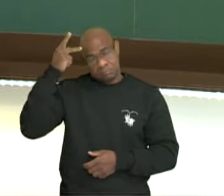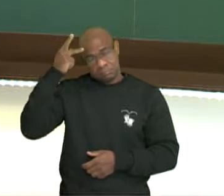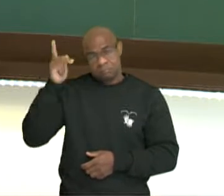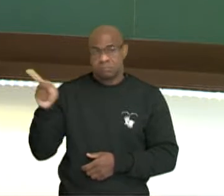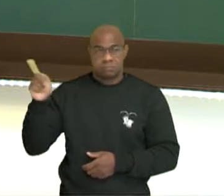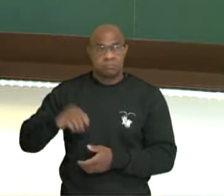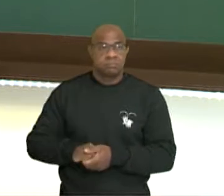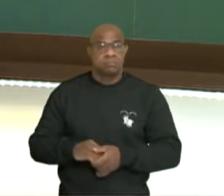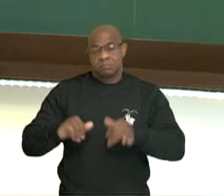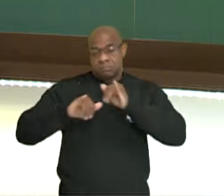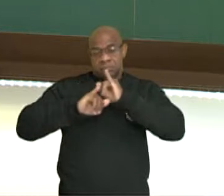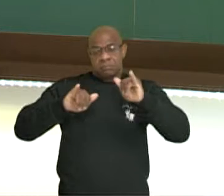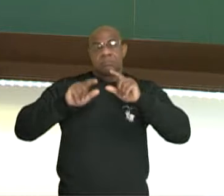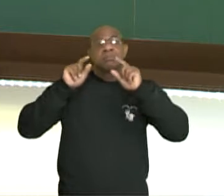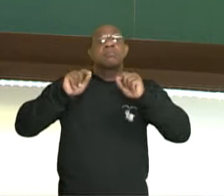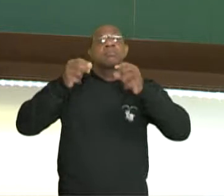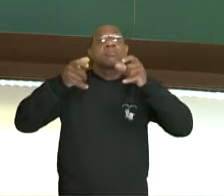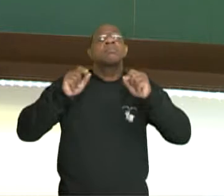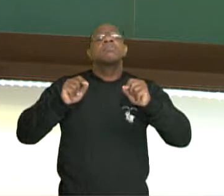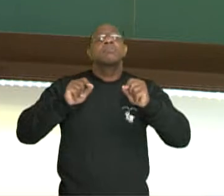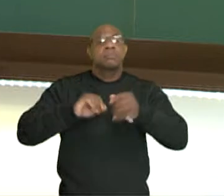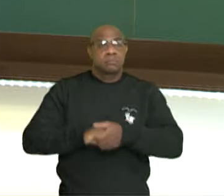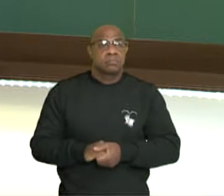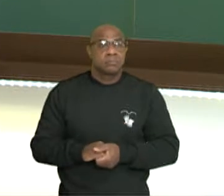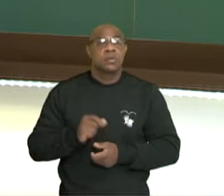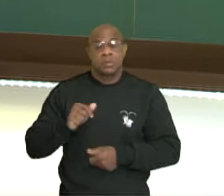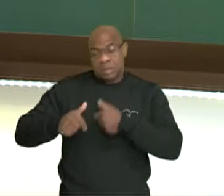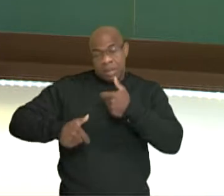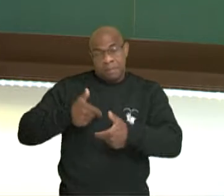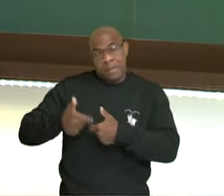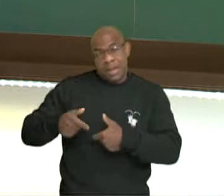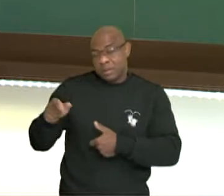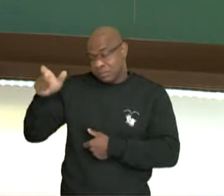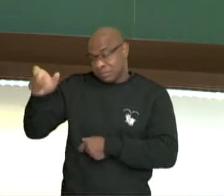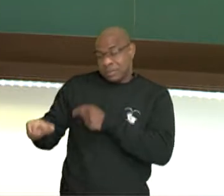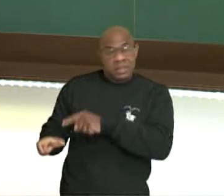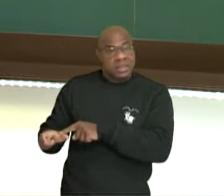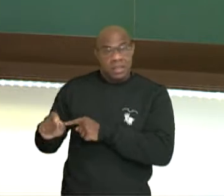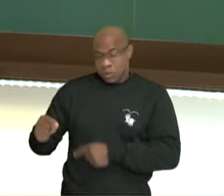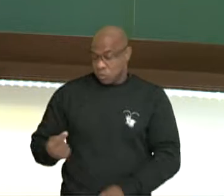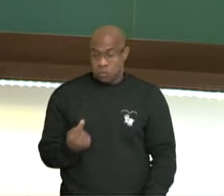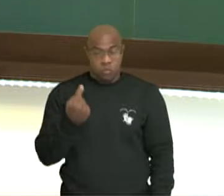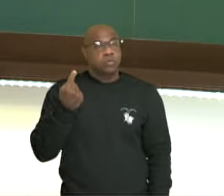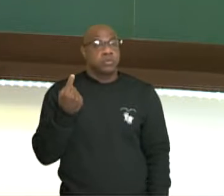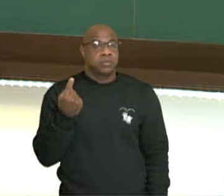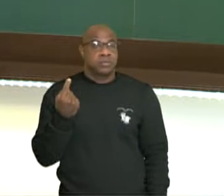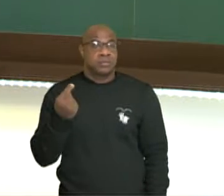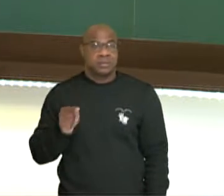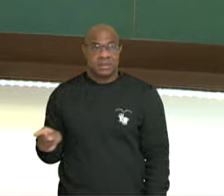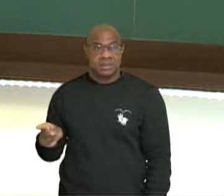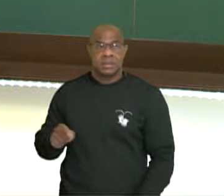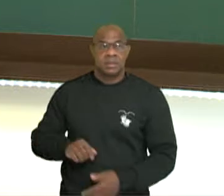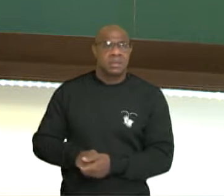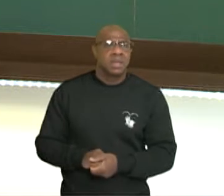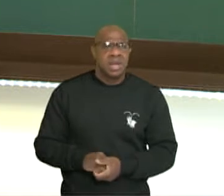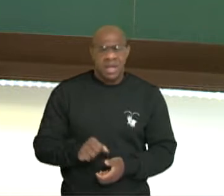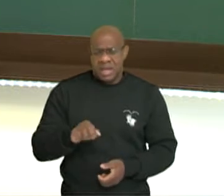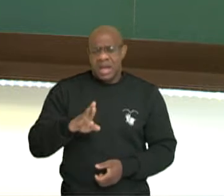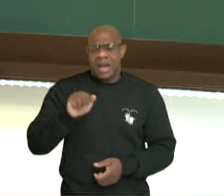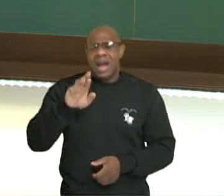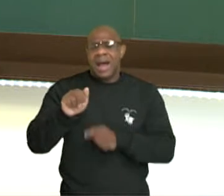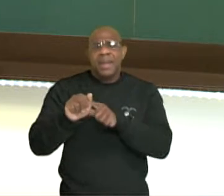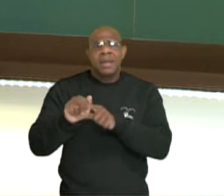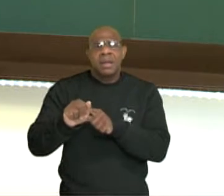notícia trata do quê? Das edições raras de Machado de Assis. Você lembra o conceito do que é uma coisa rara?